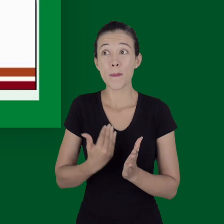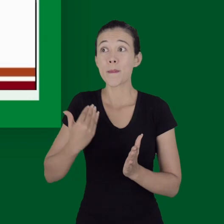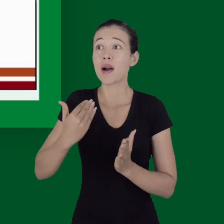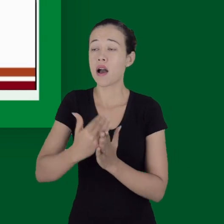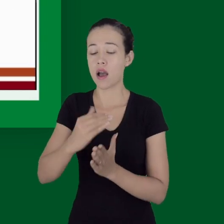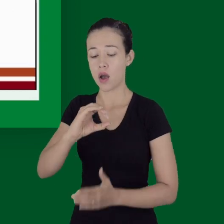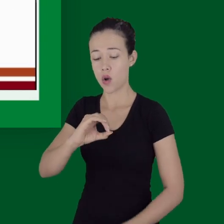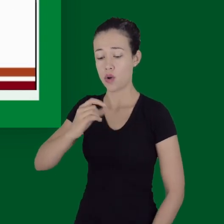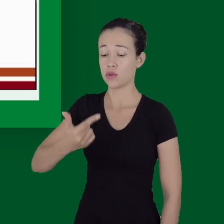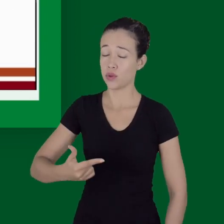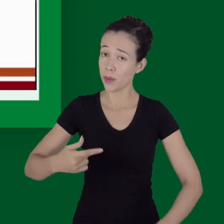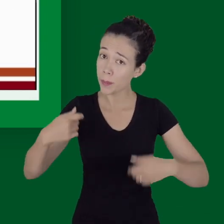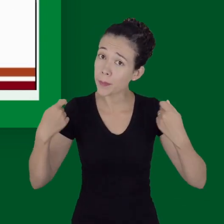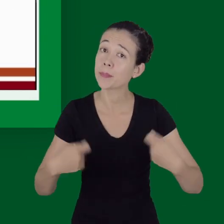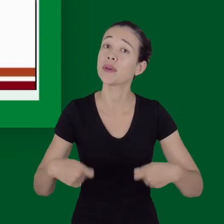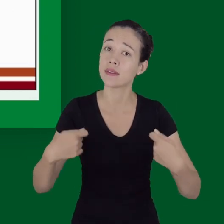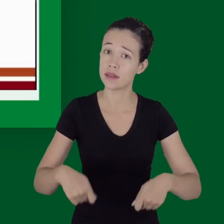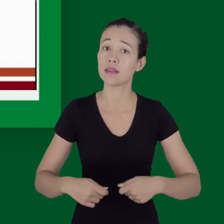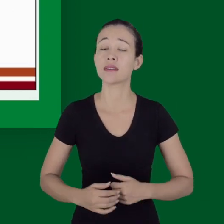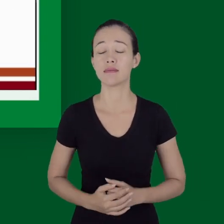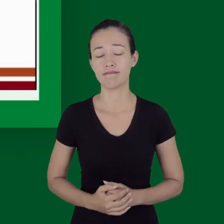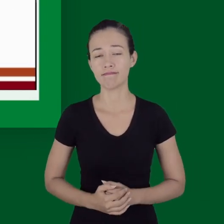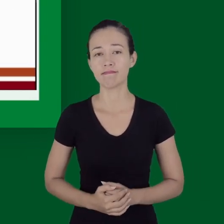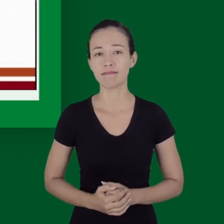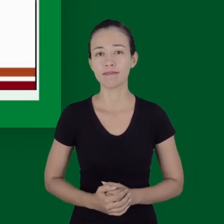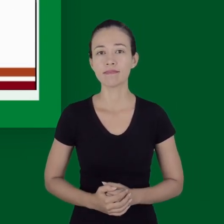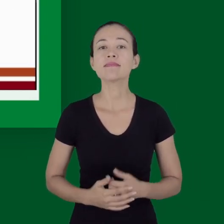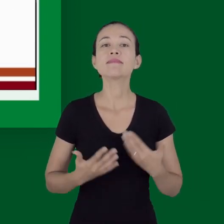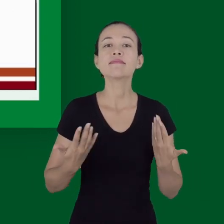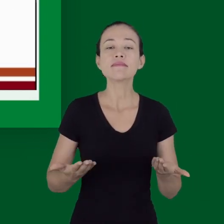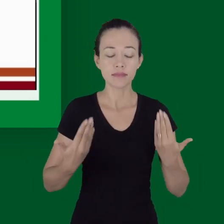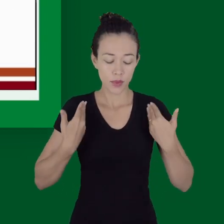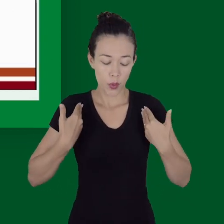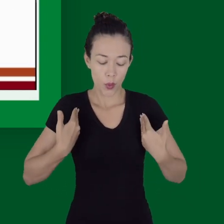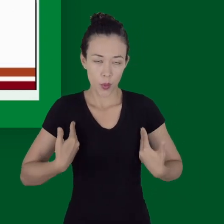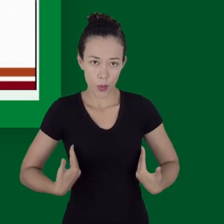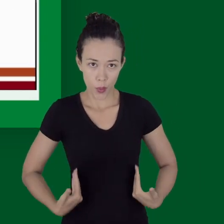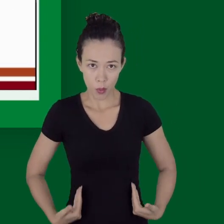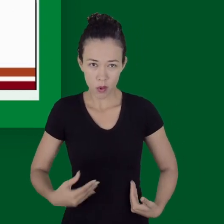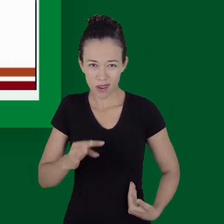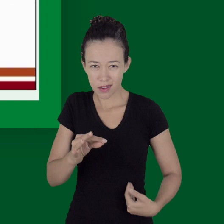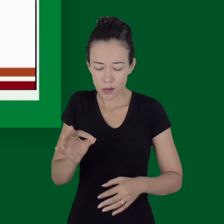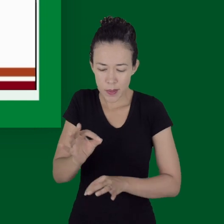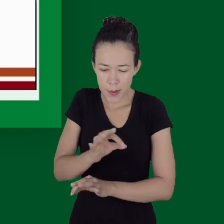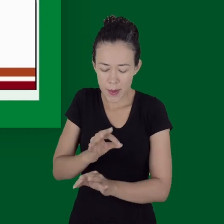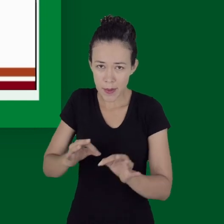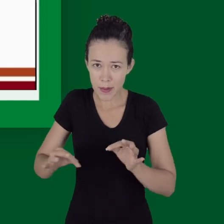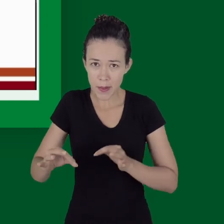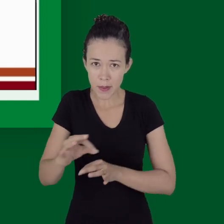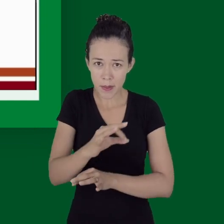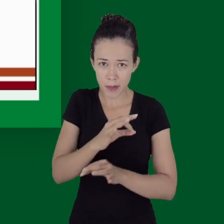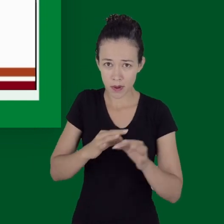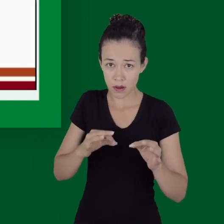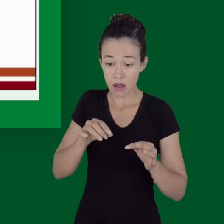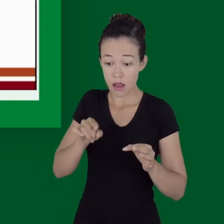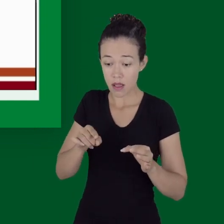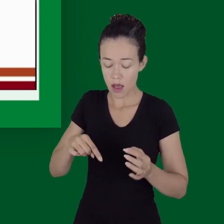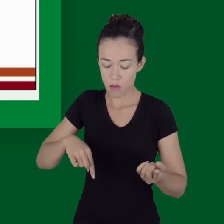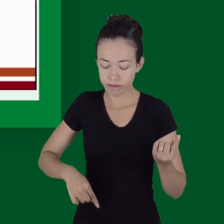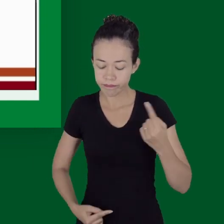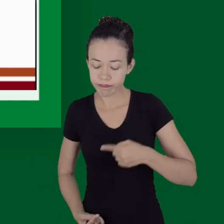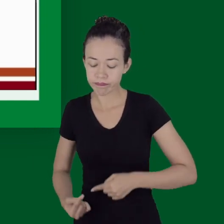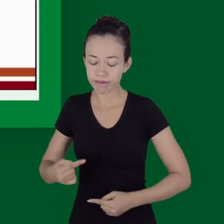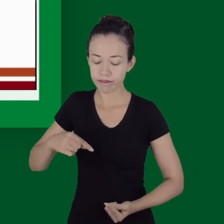metabólicas do organismo. Ou seja, o estado de choque vem quando a oferta de oxigênio para o tecido não é